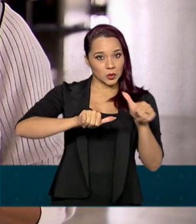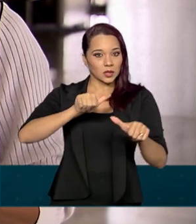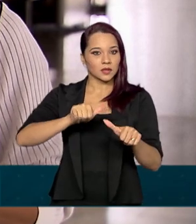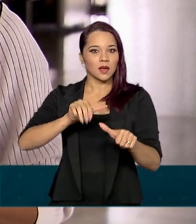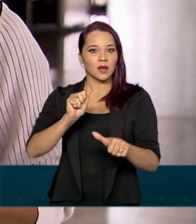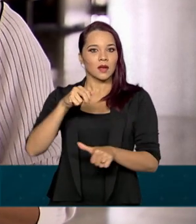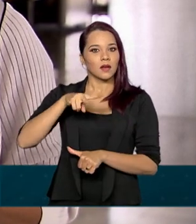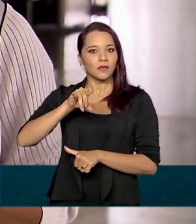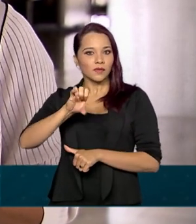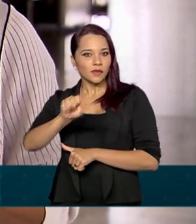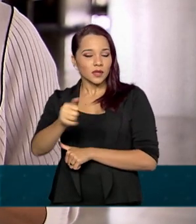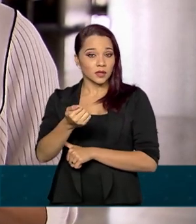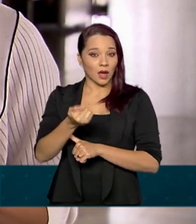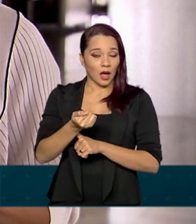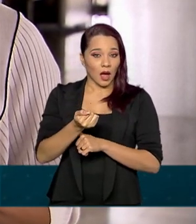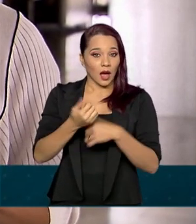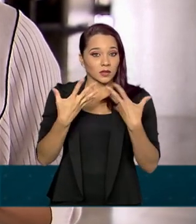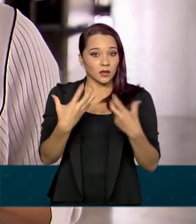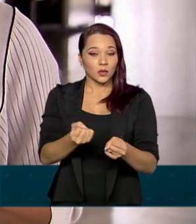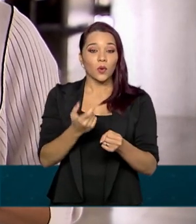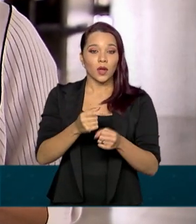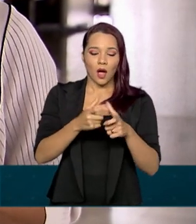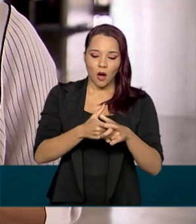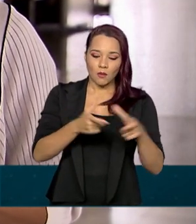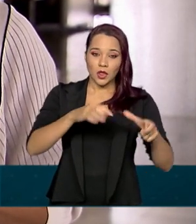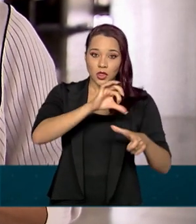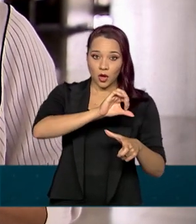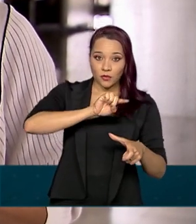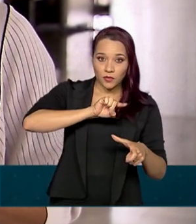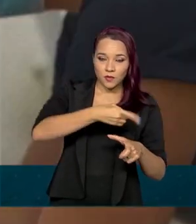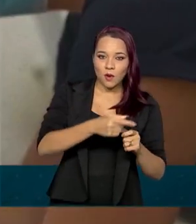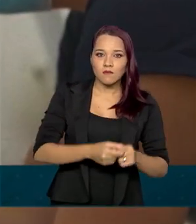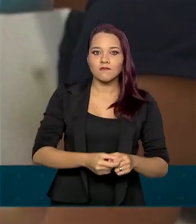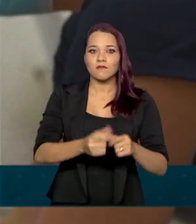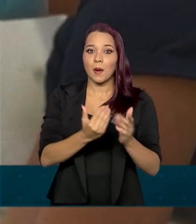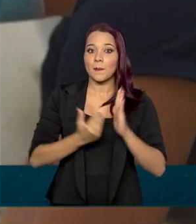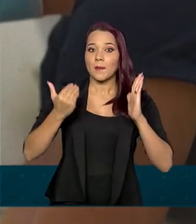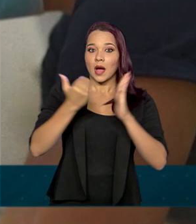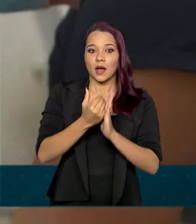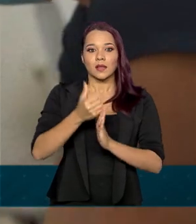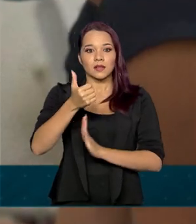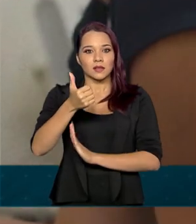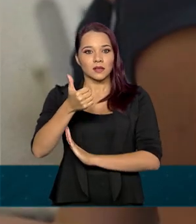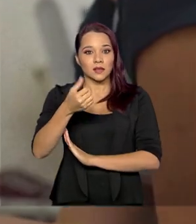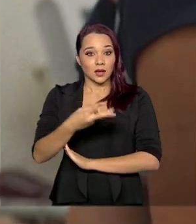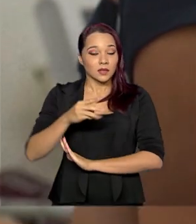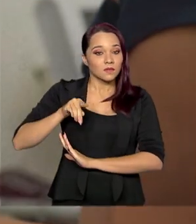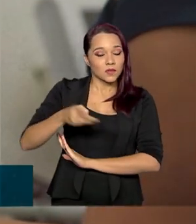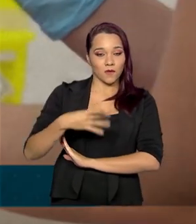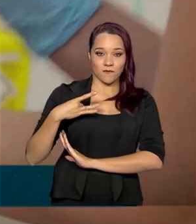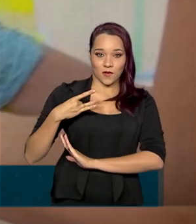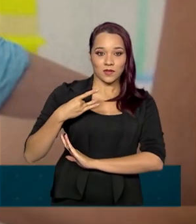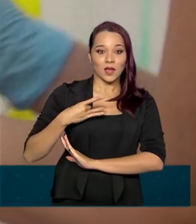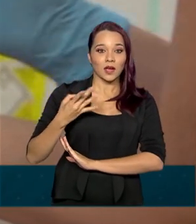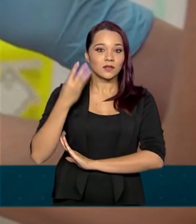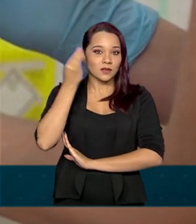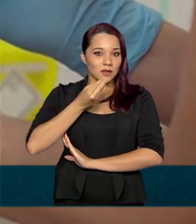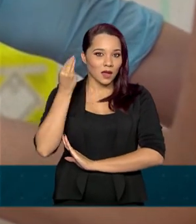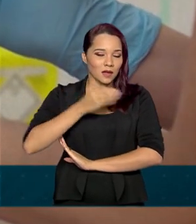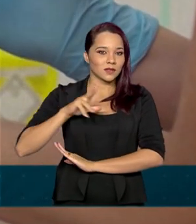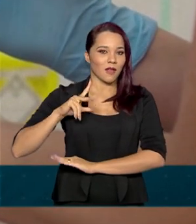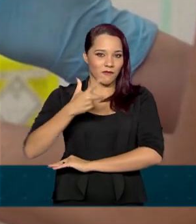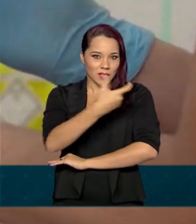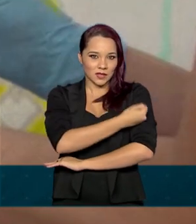a visa autorizou o aumento de 9 mil para 13 mil voluntários que poderão participar dos testes da vacina chinesa